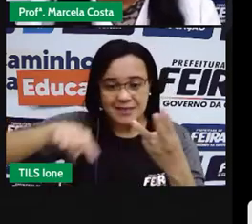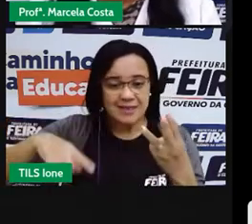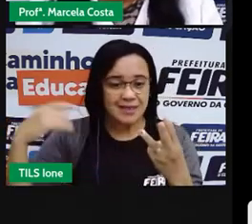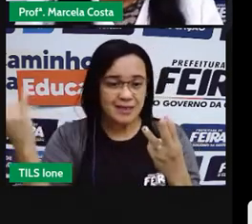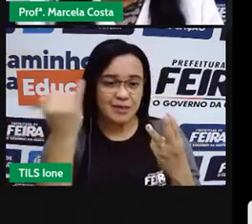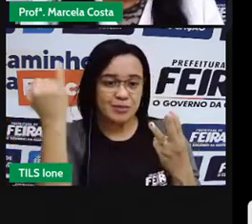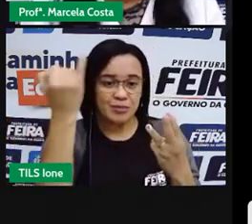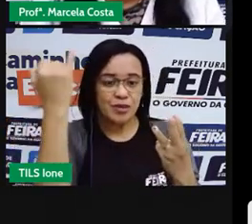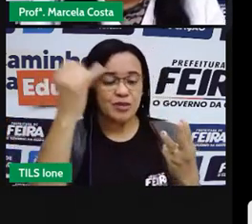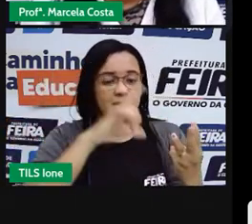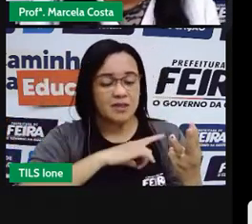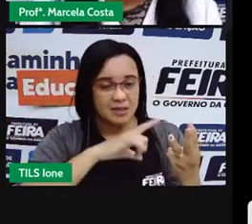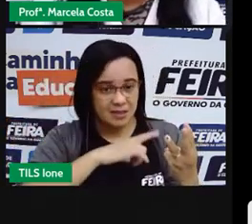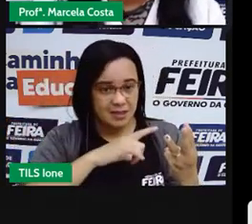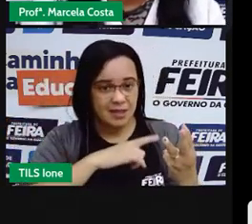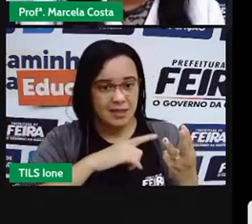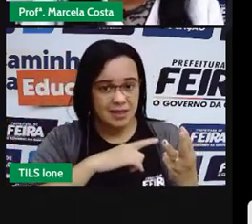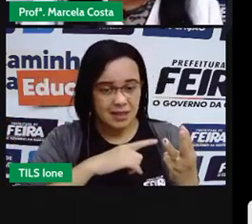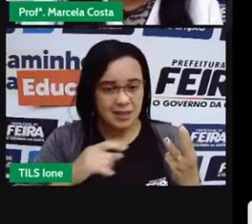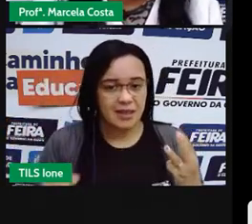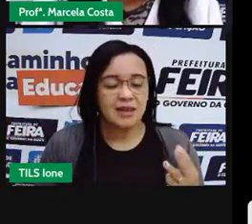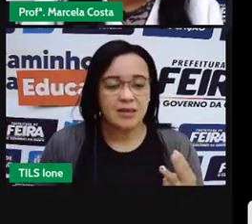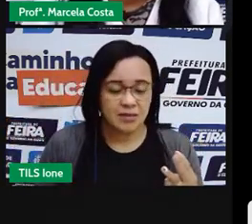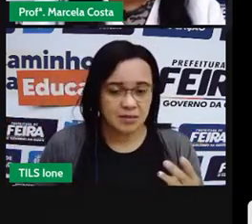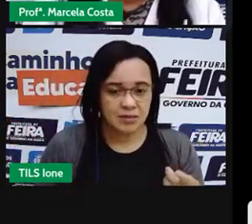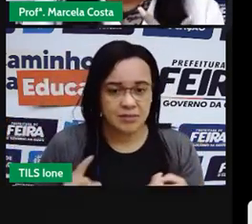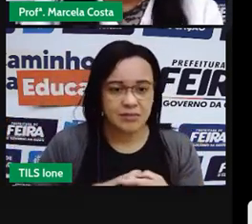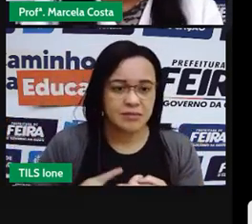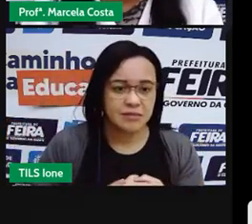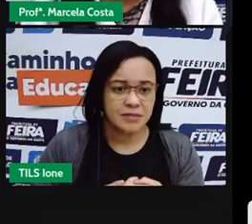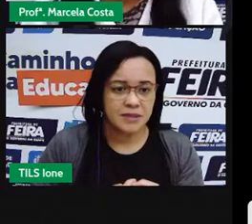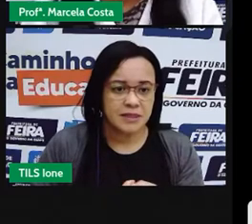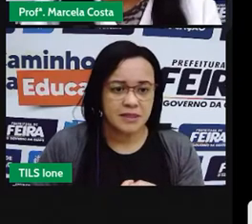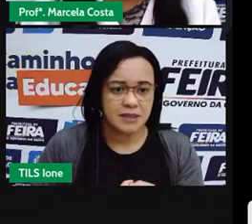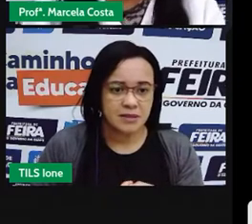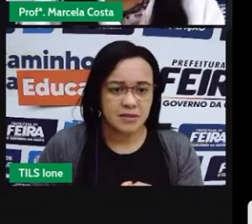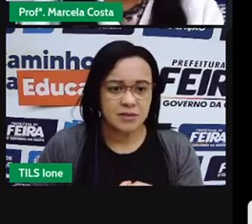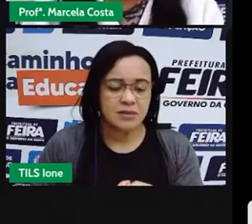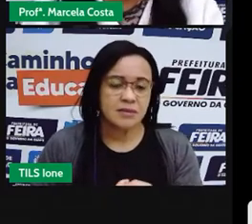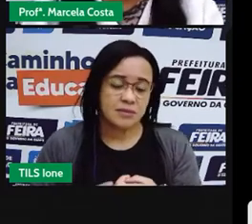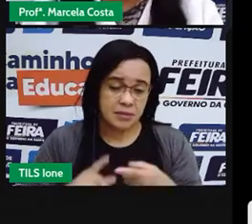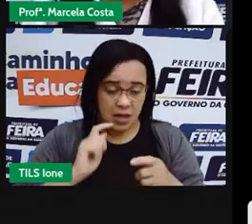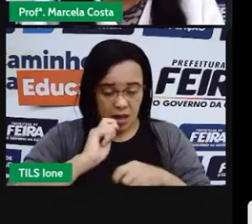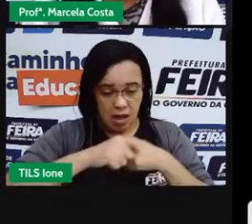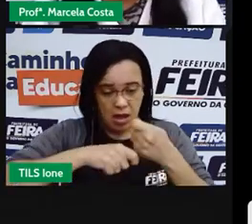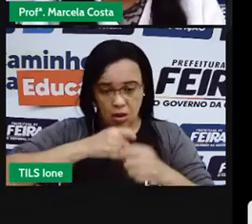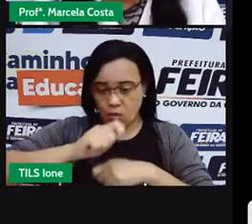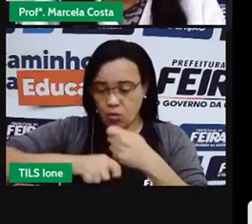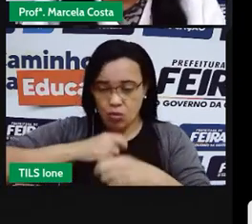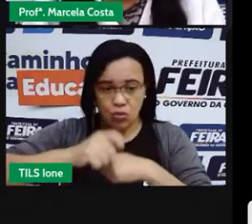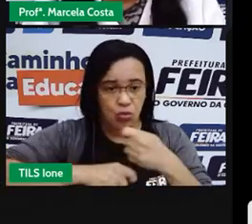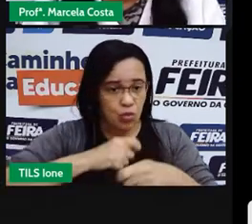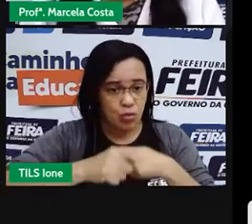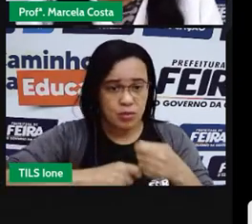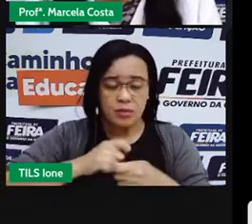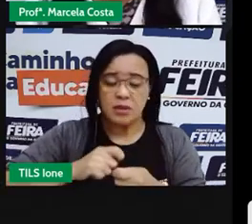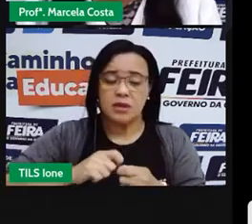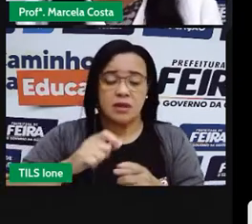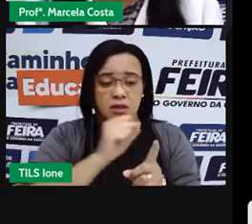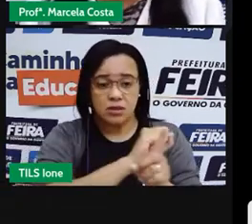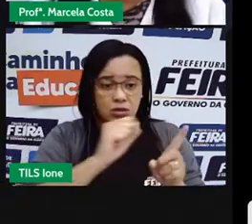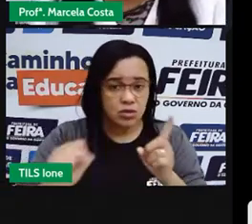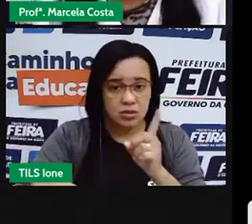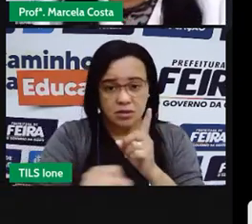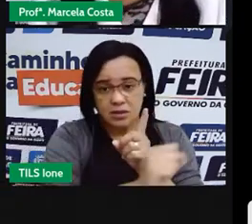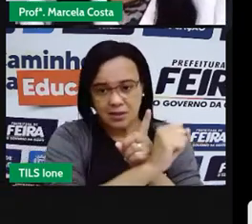Nisso, a sustentabilidade ambiental, econômica e a social. São